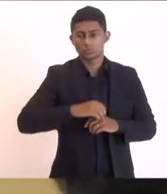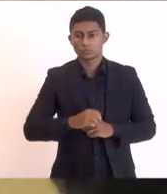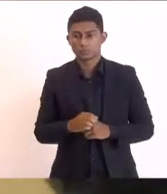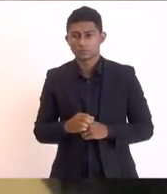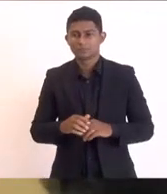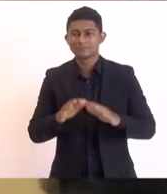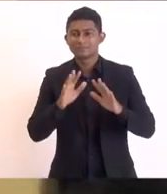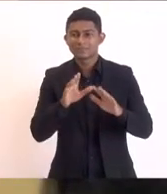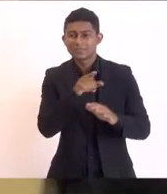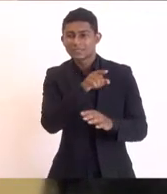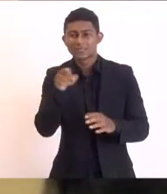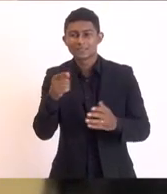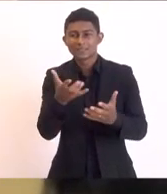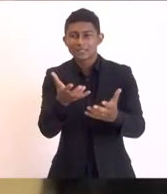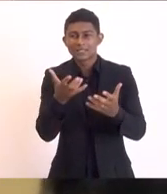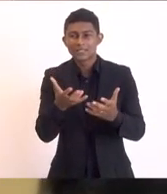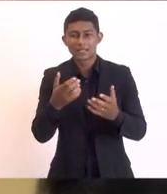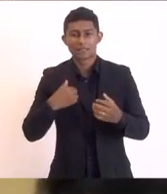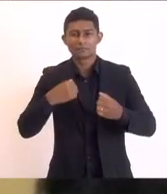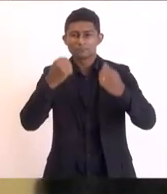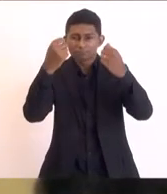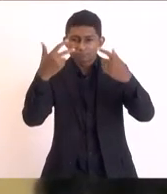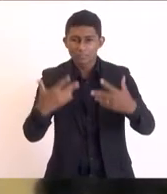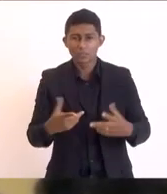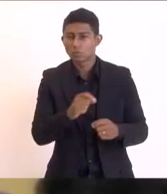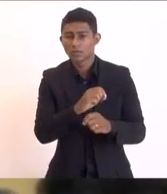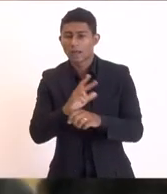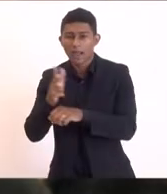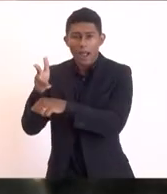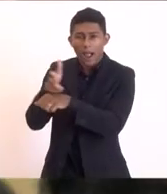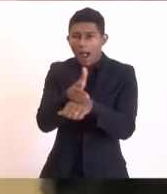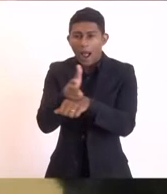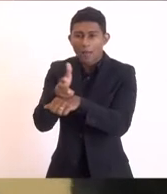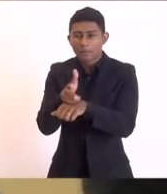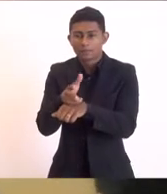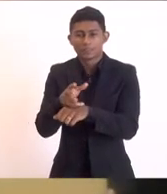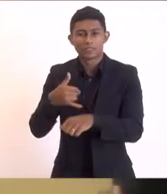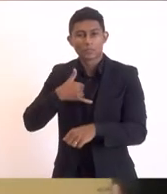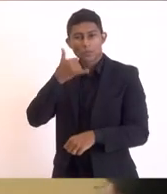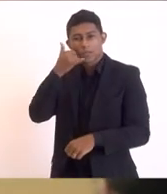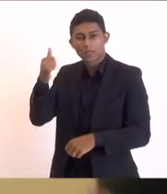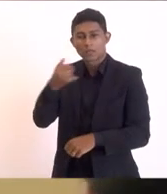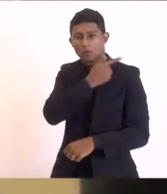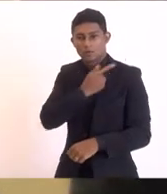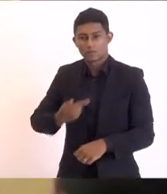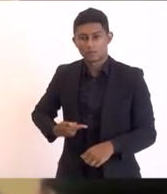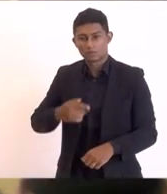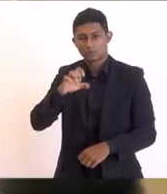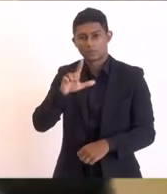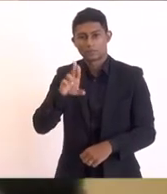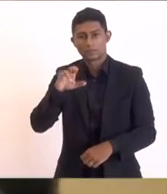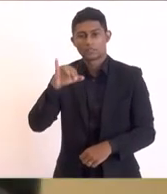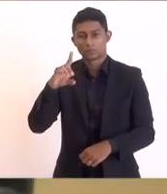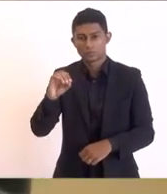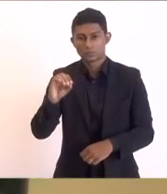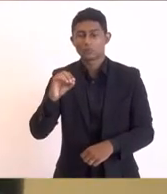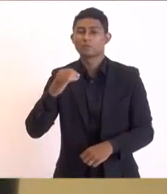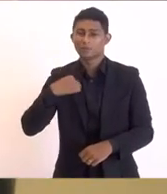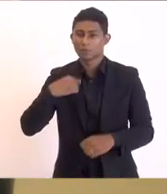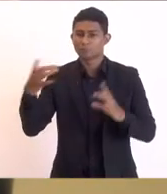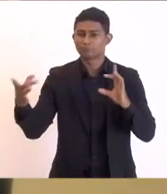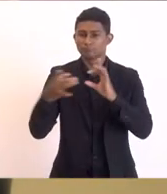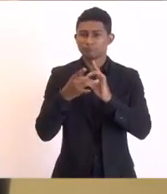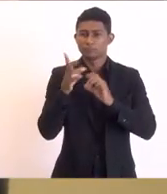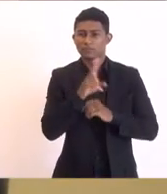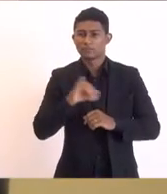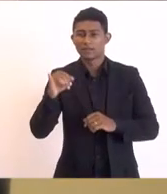mas eles queriam que eu falasse sobre a questão das câmeras. Liguei para o governador Cláudio Castro, vamos fazer essa parceria, a